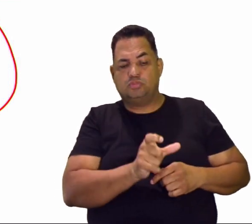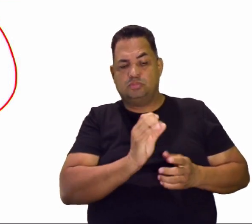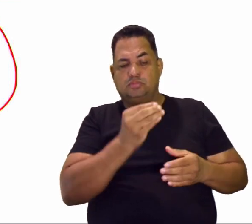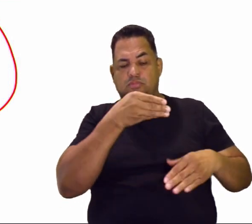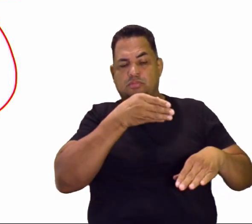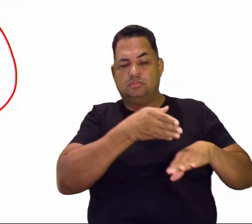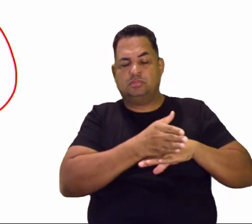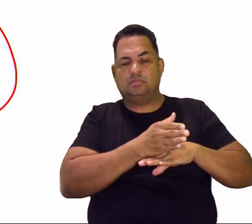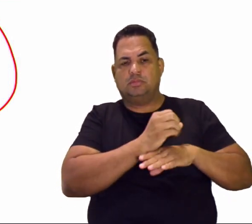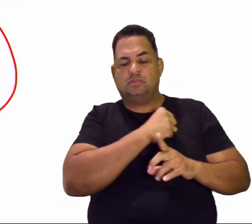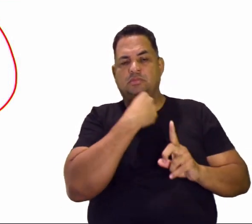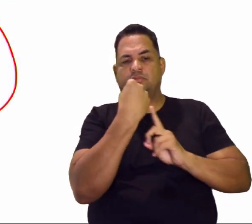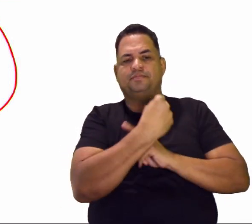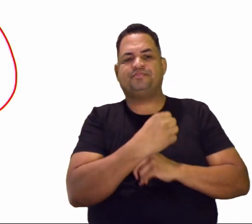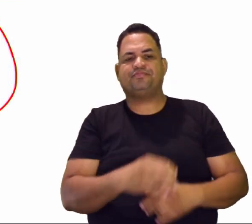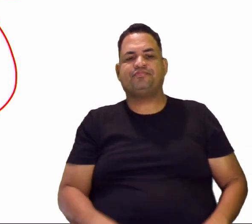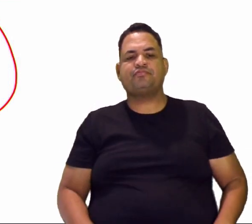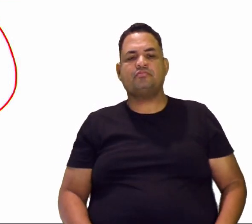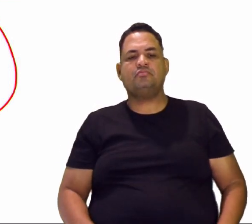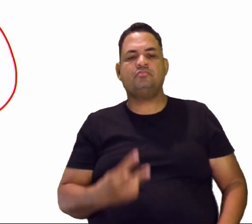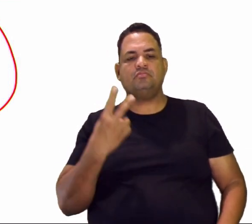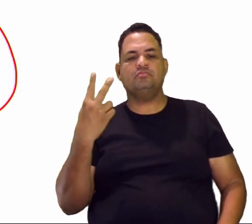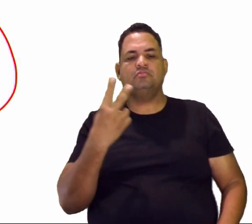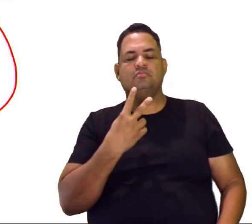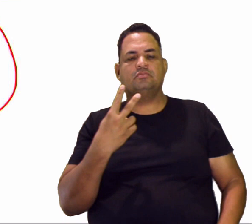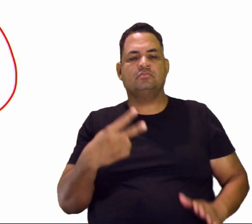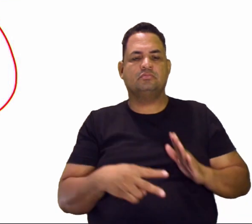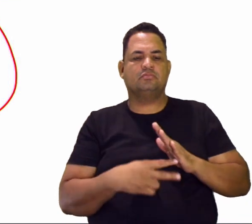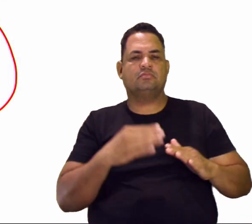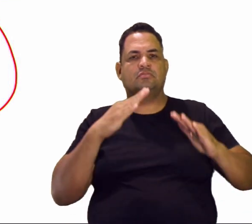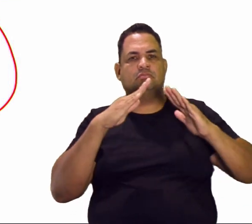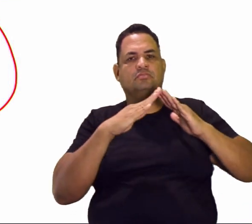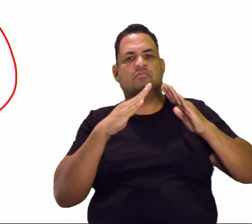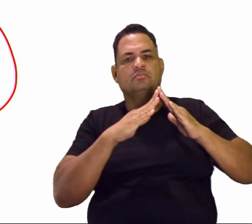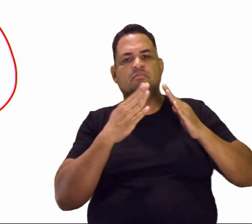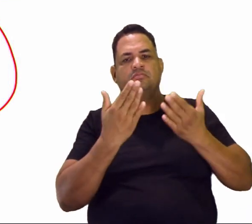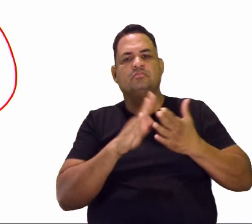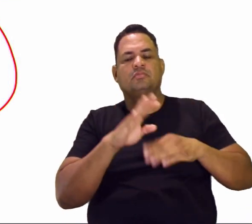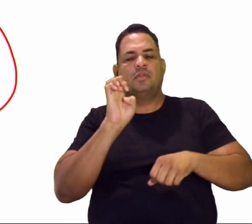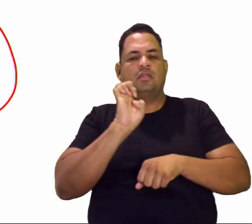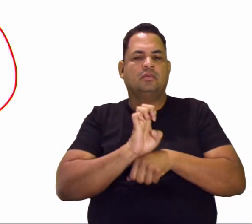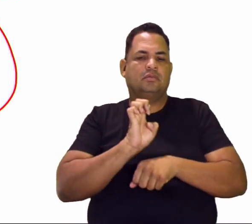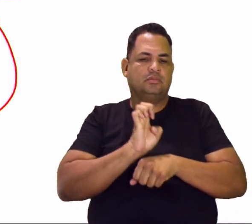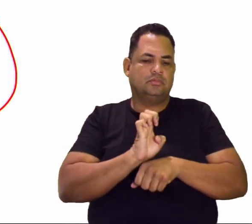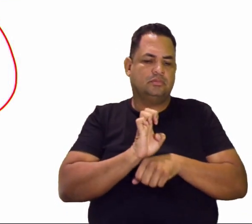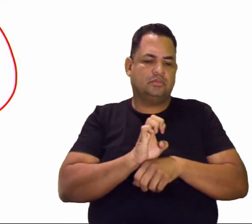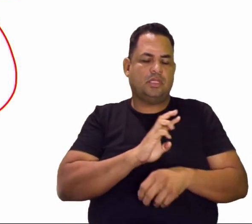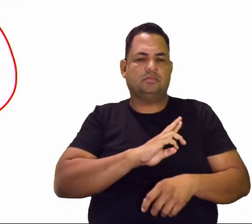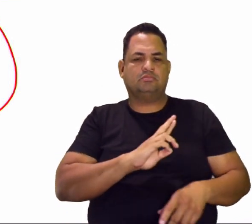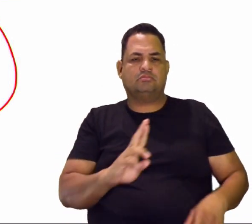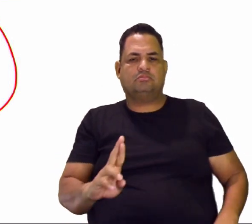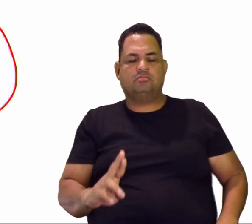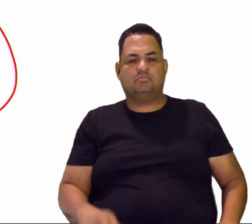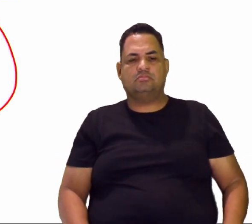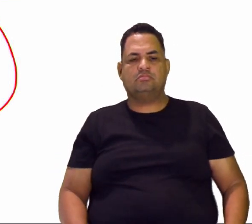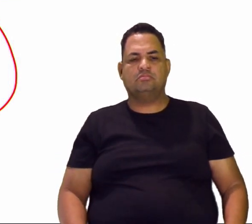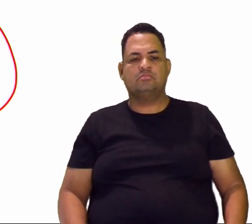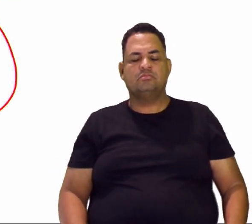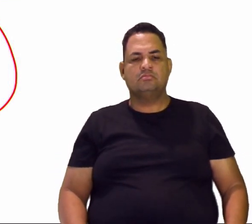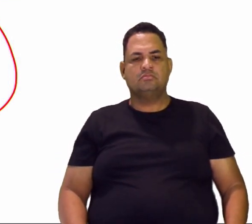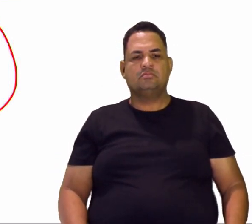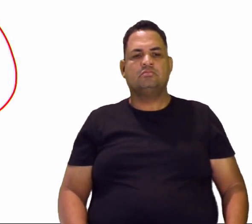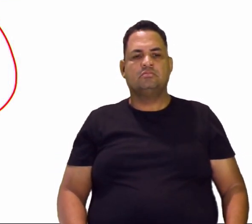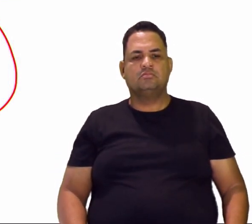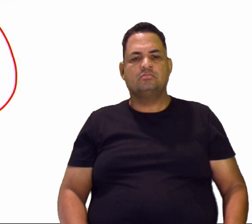Secundário é tudo que vem depois da família. Secundário é a escola. Secundário é o Estado. Secundário é a religião, né? Então,